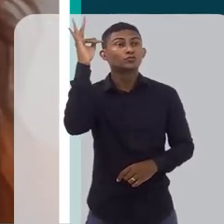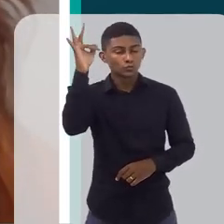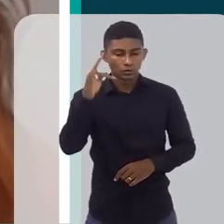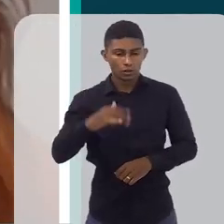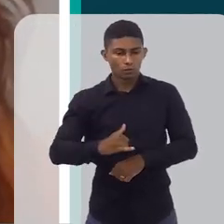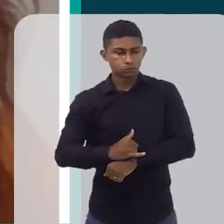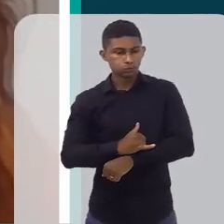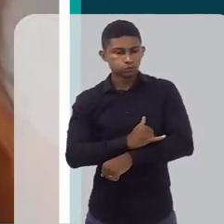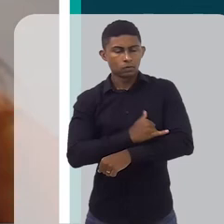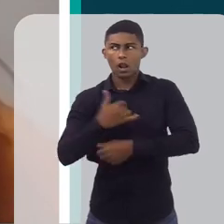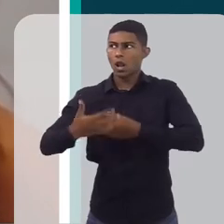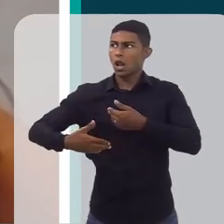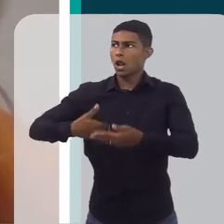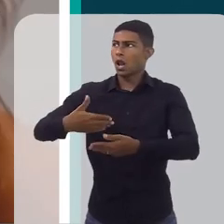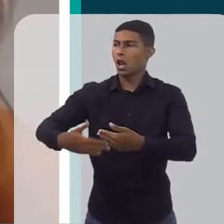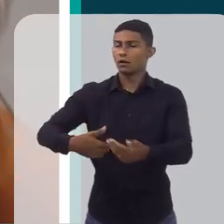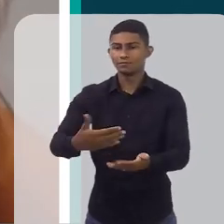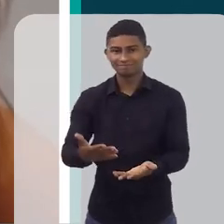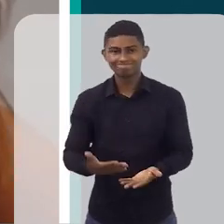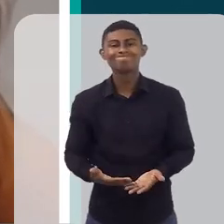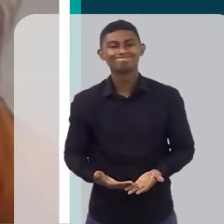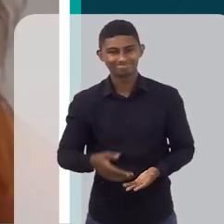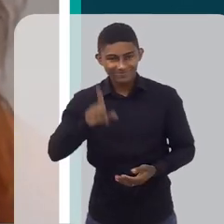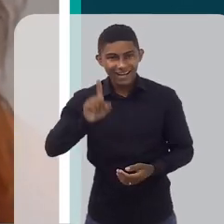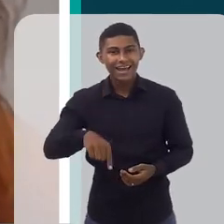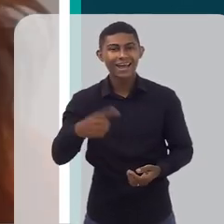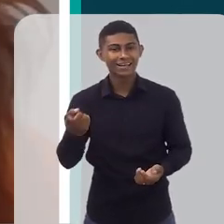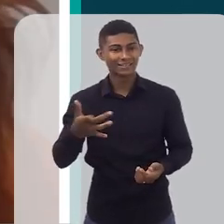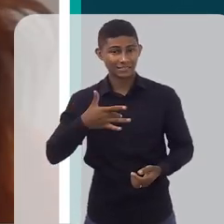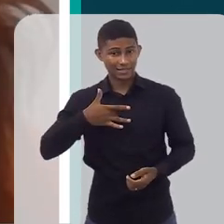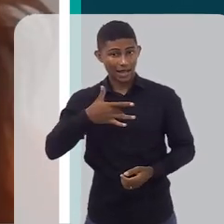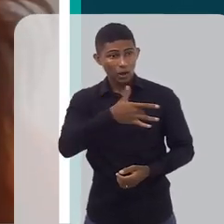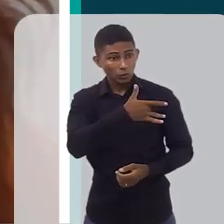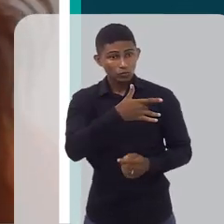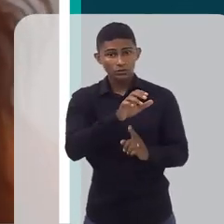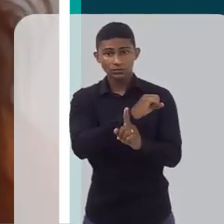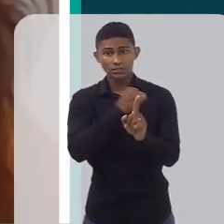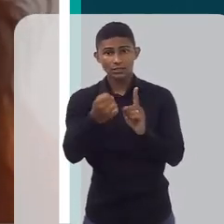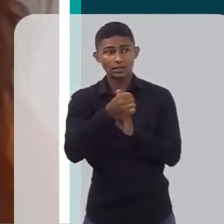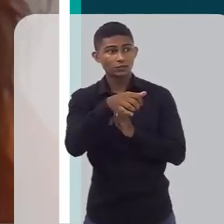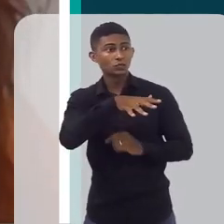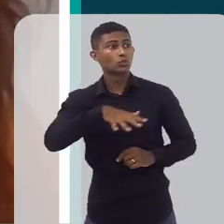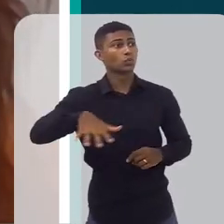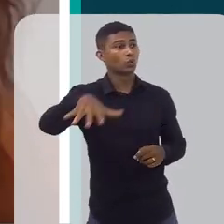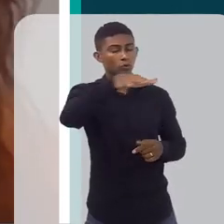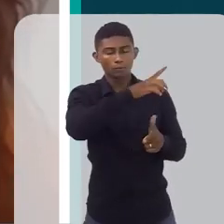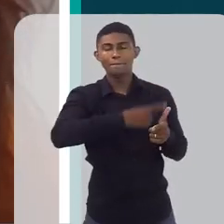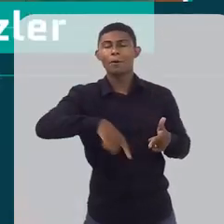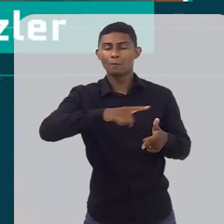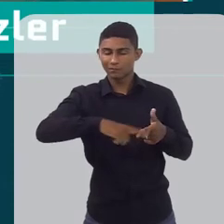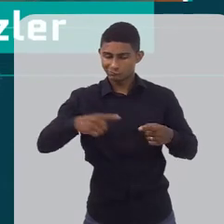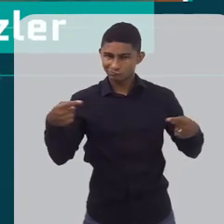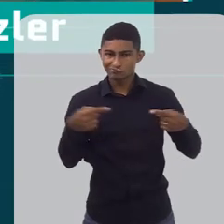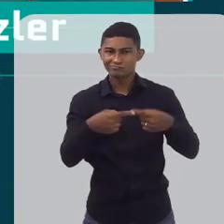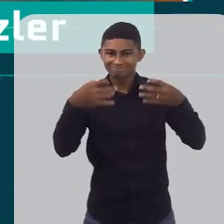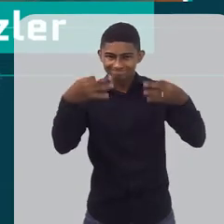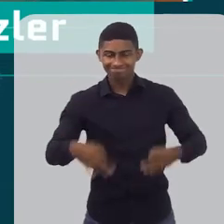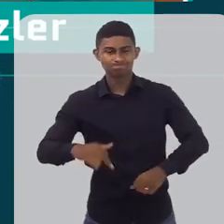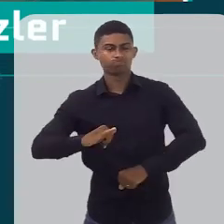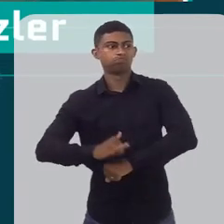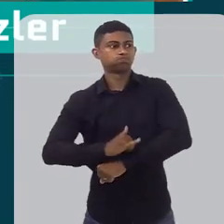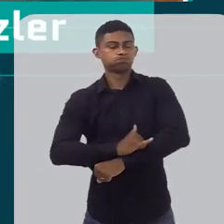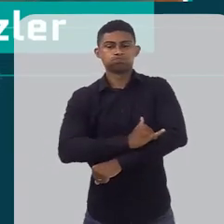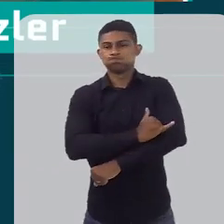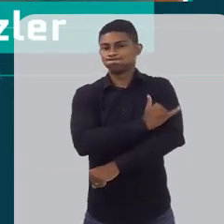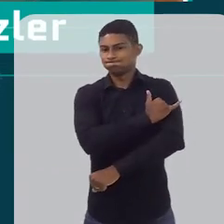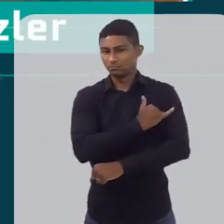diz que a obesidade é um problema de saúde pública, né? Porque nós já encontramos várias consequências,